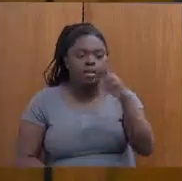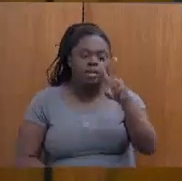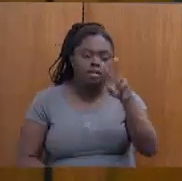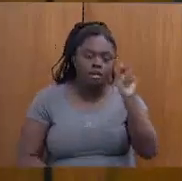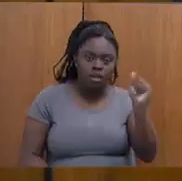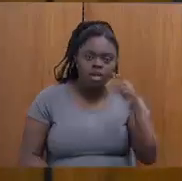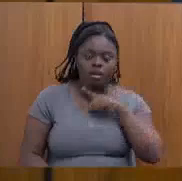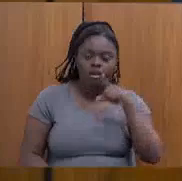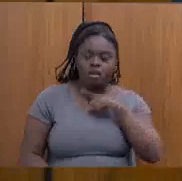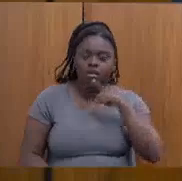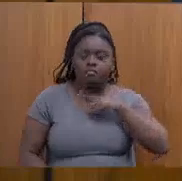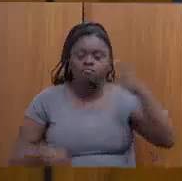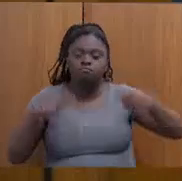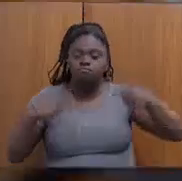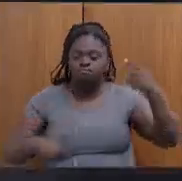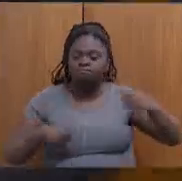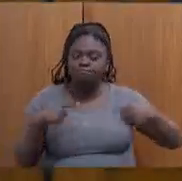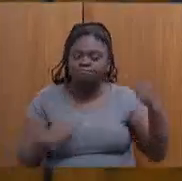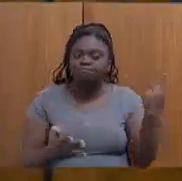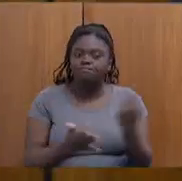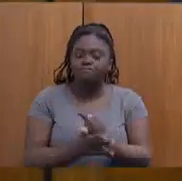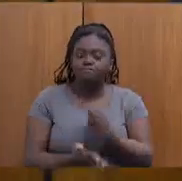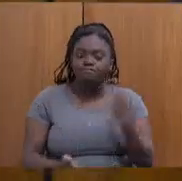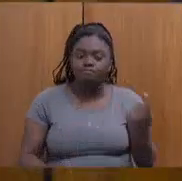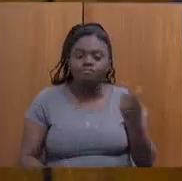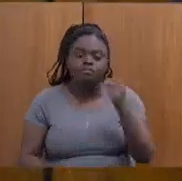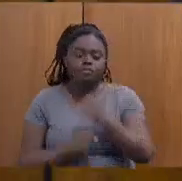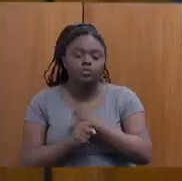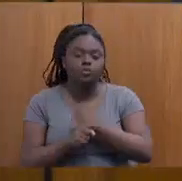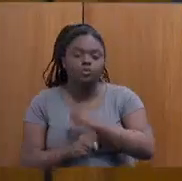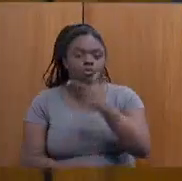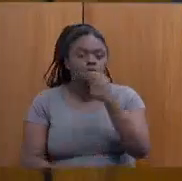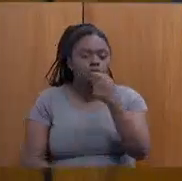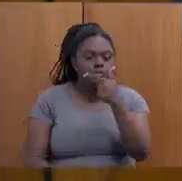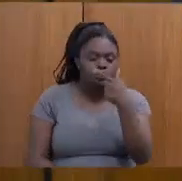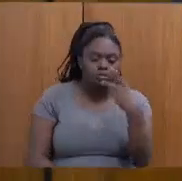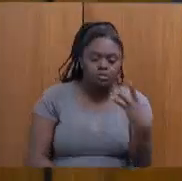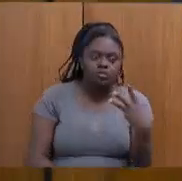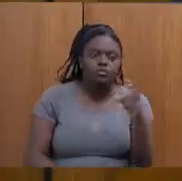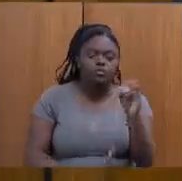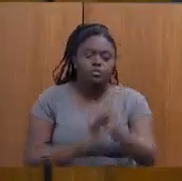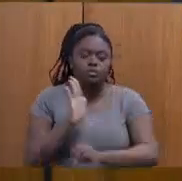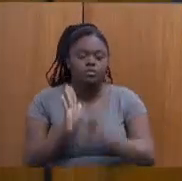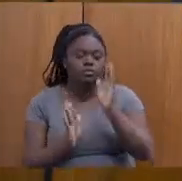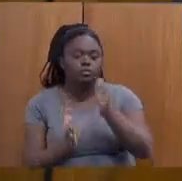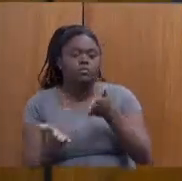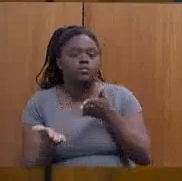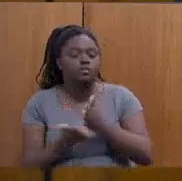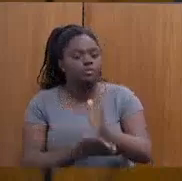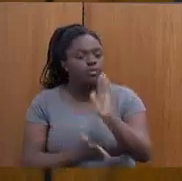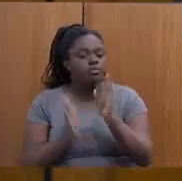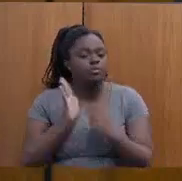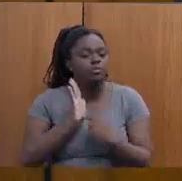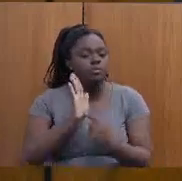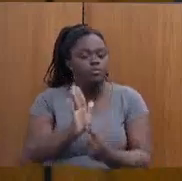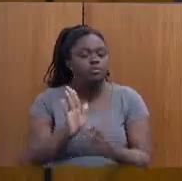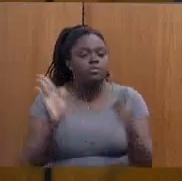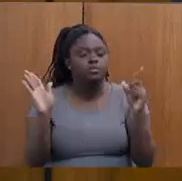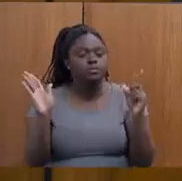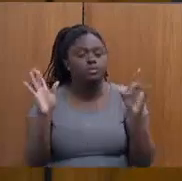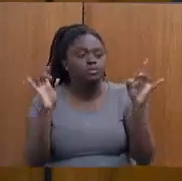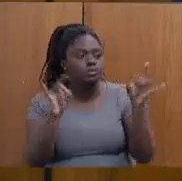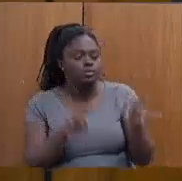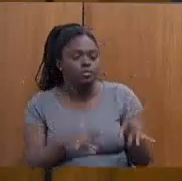está sendo feita recentemente. Para 2023, o orçamento já aprovado prevê uma renúncia por